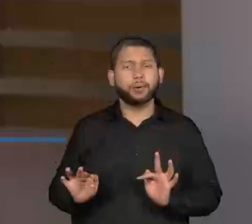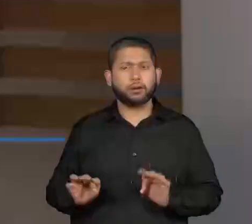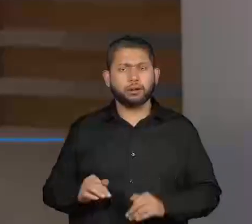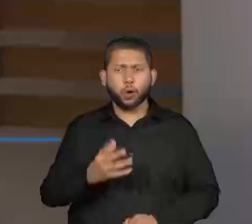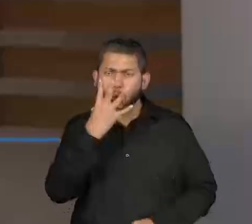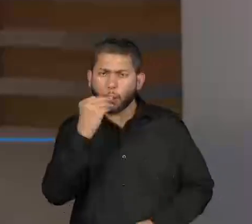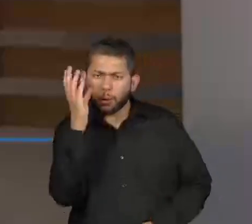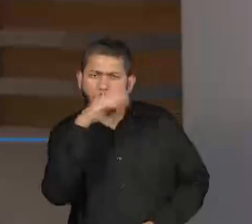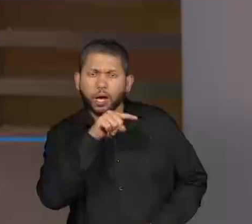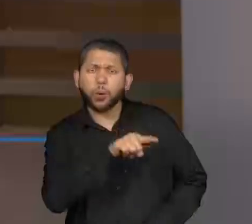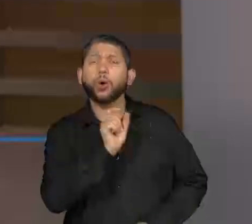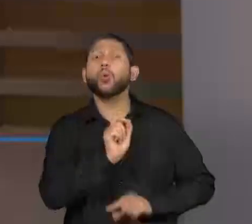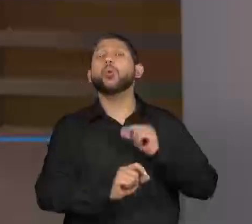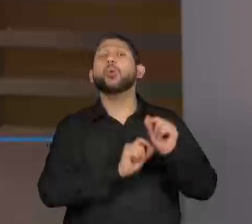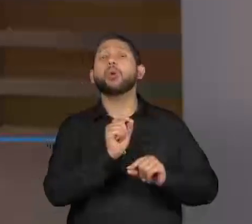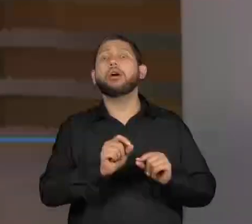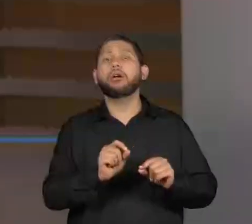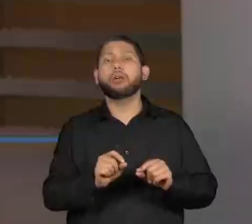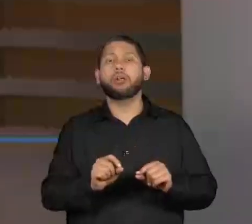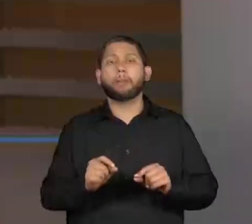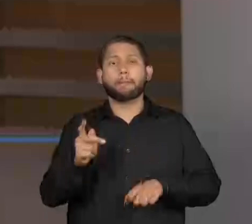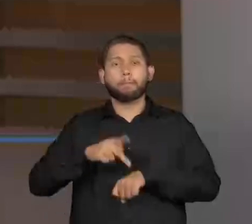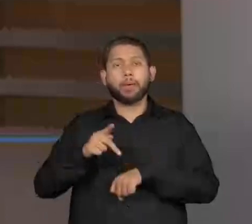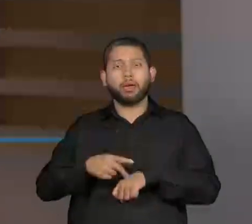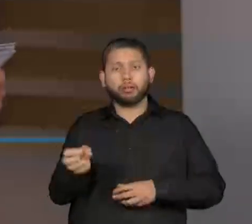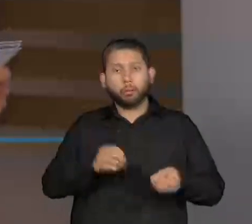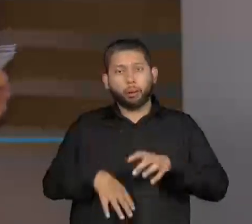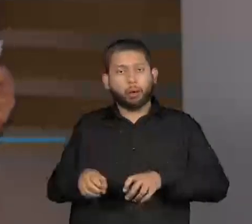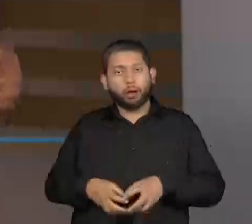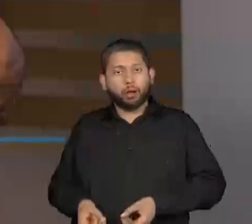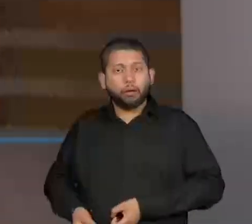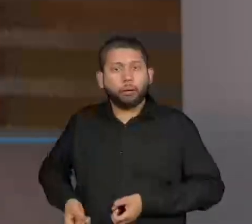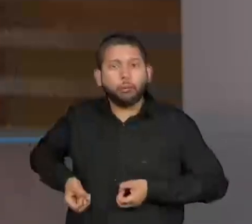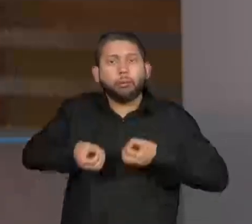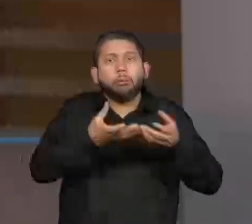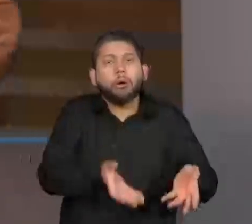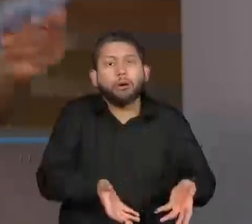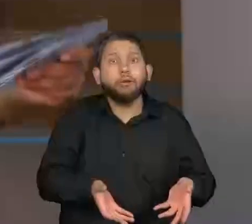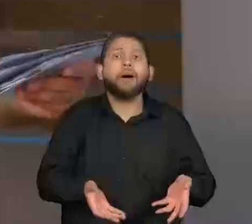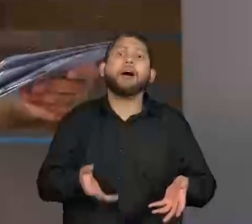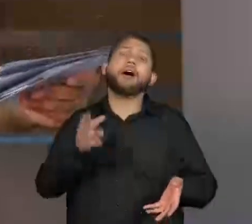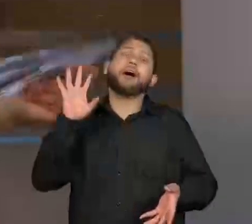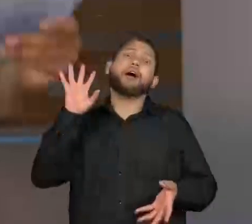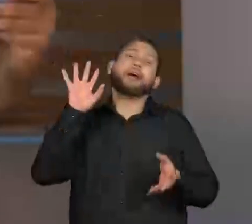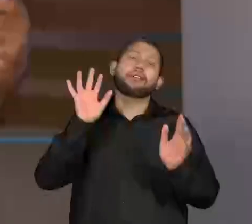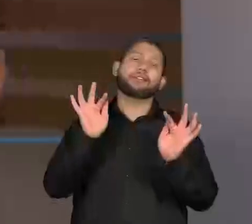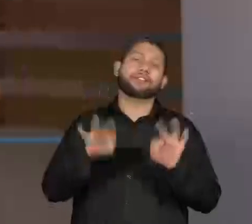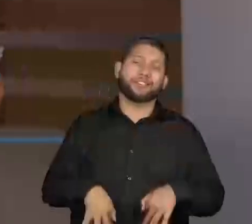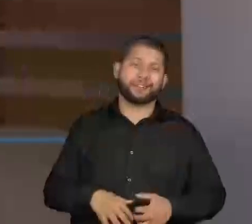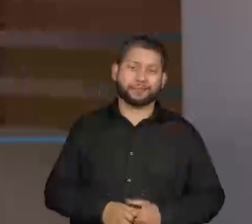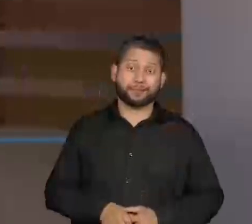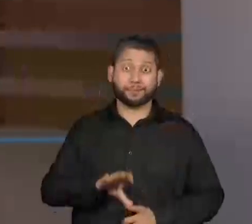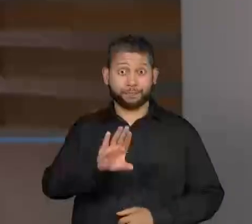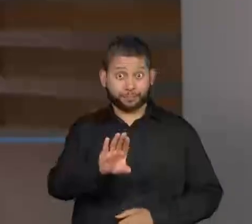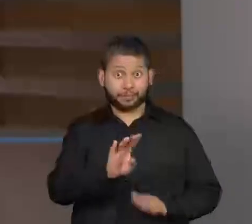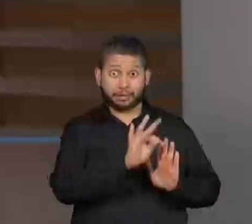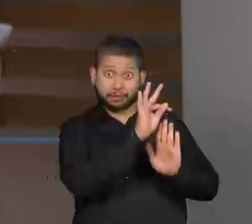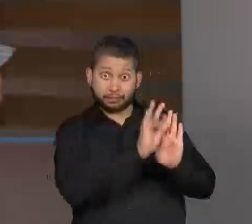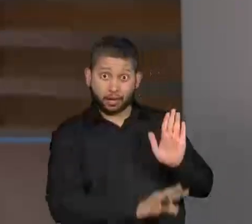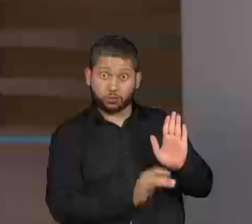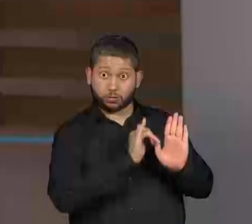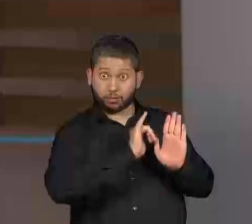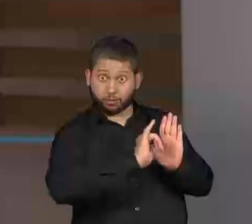texto narrativo. Ok? Beleza. Então, já entendi, professor. O texto narrativo e o texto teatral